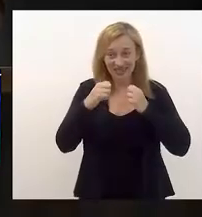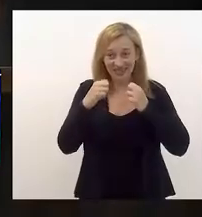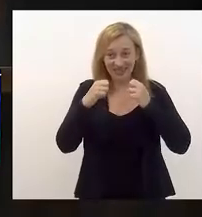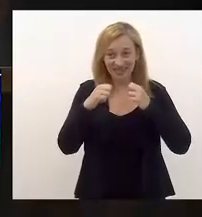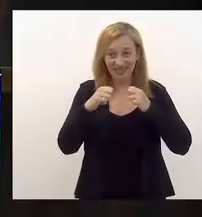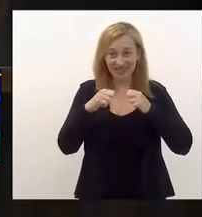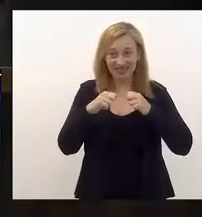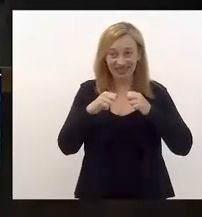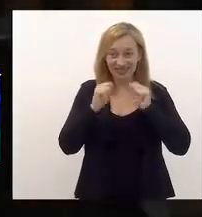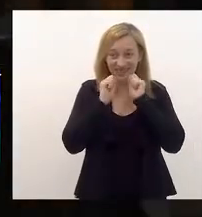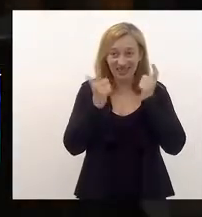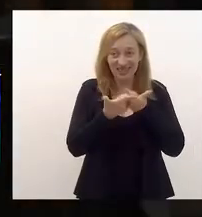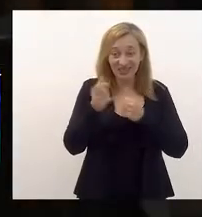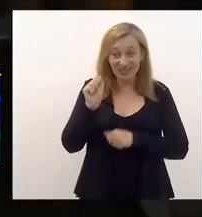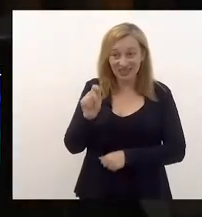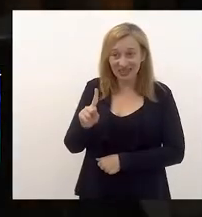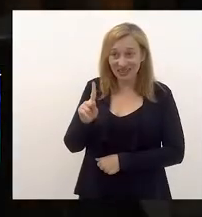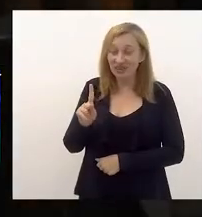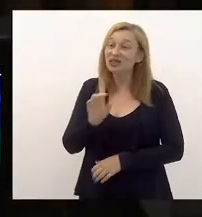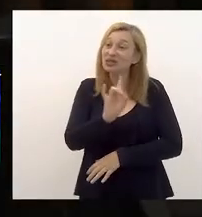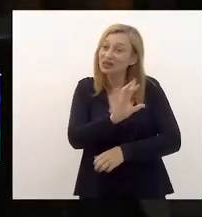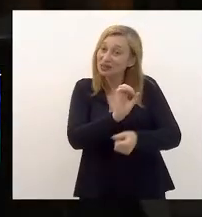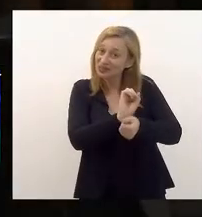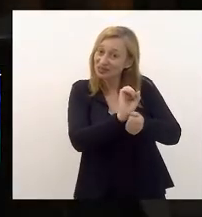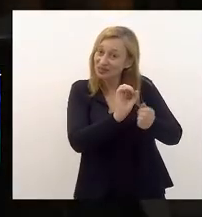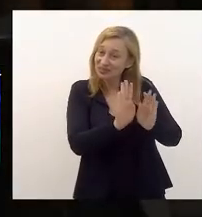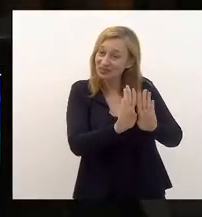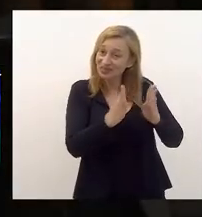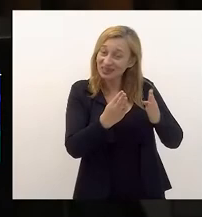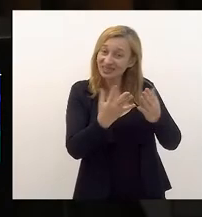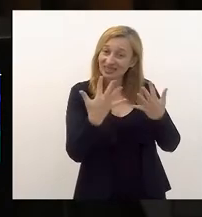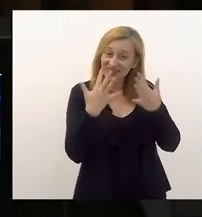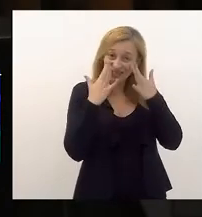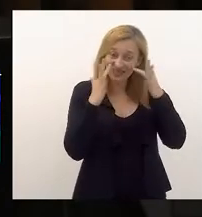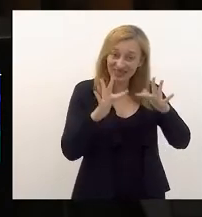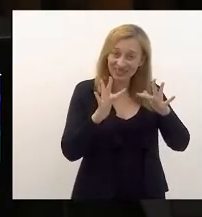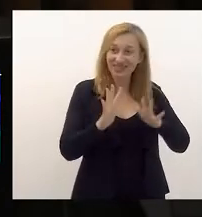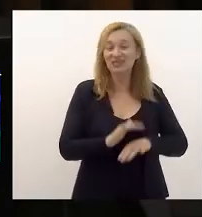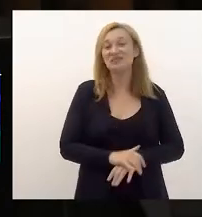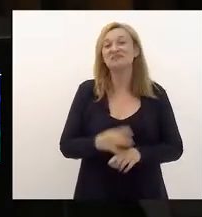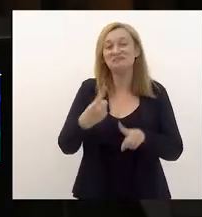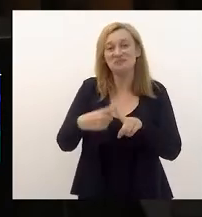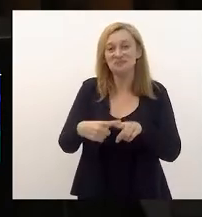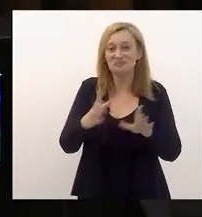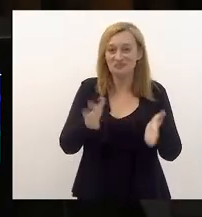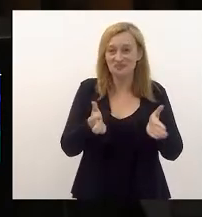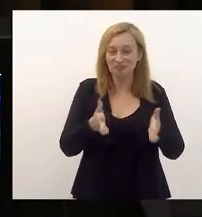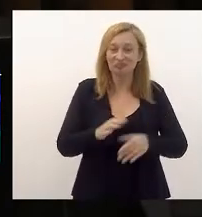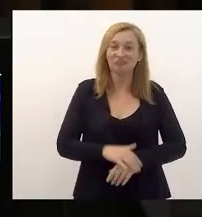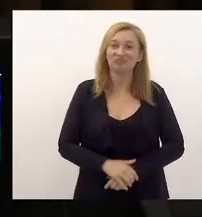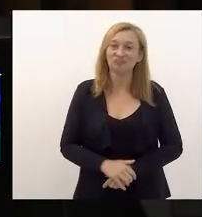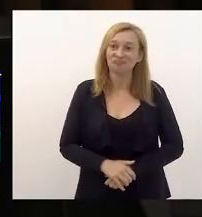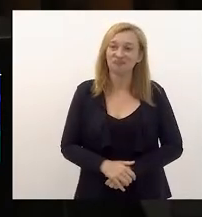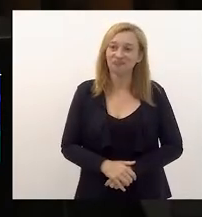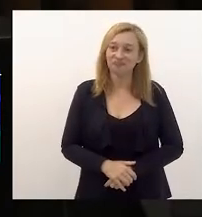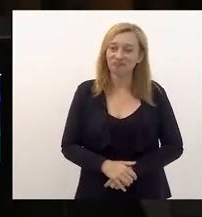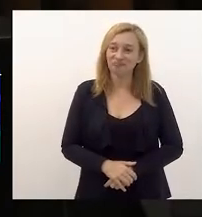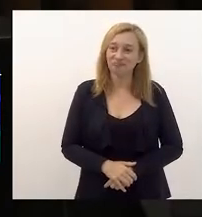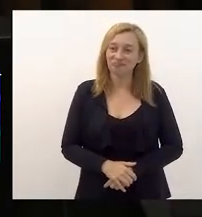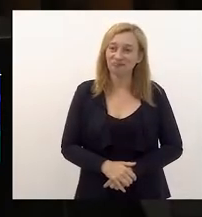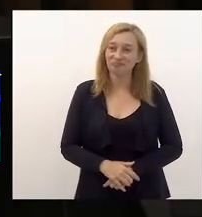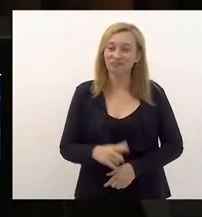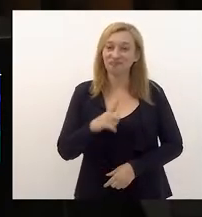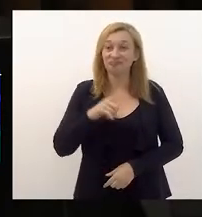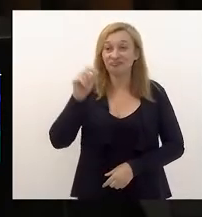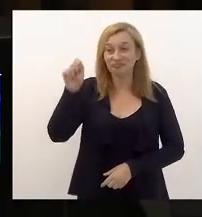Está bom? Mas, senhor presidente, só a abertura, eu queria que o senhor escutasse, porque hoje está havendo